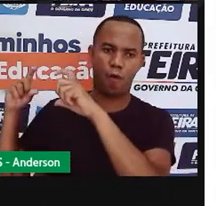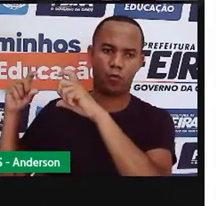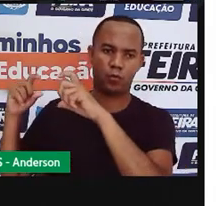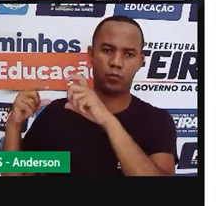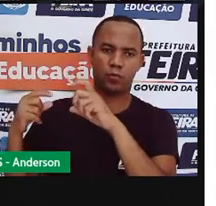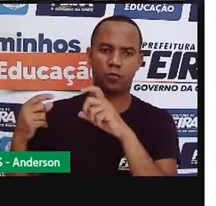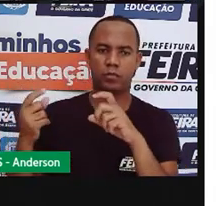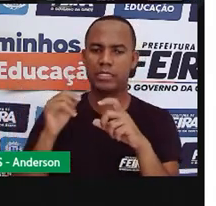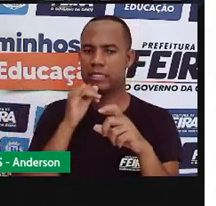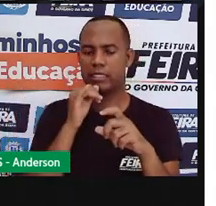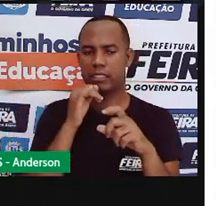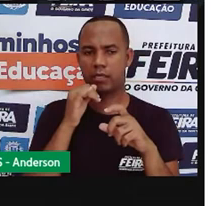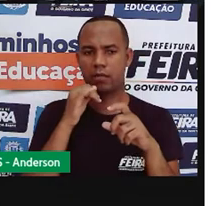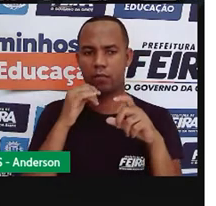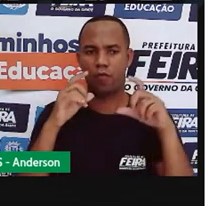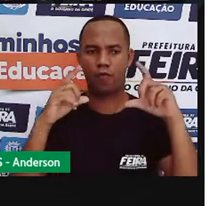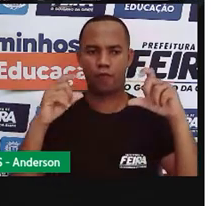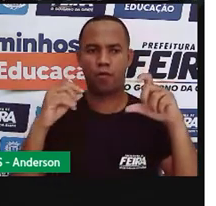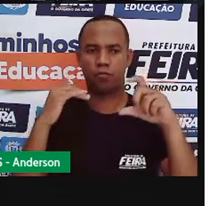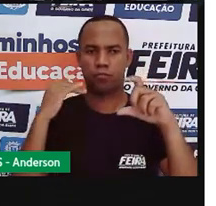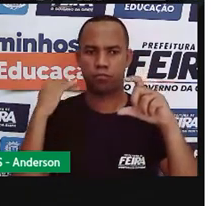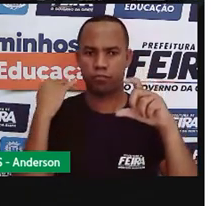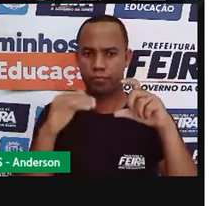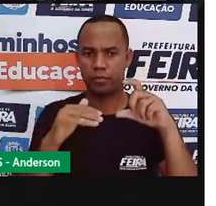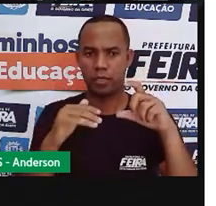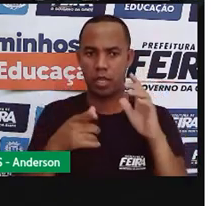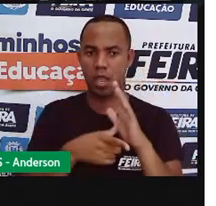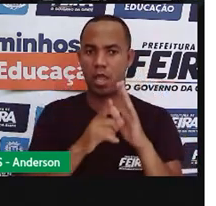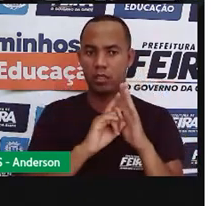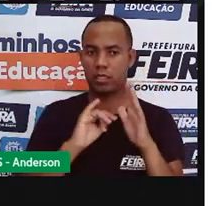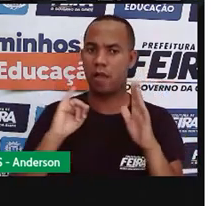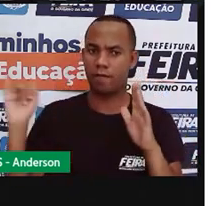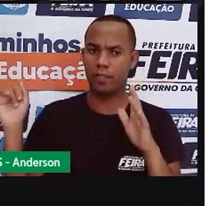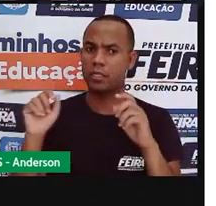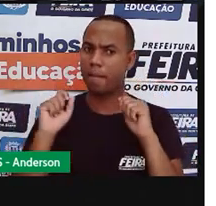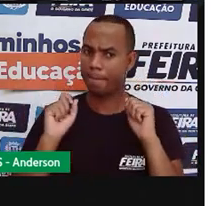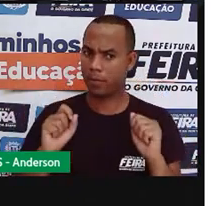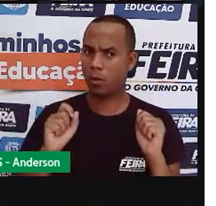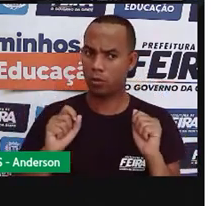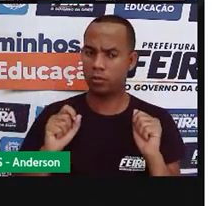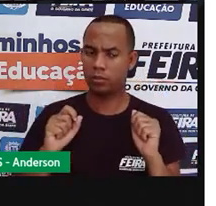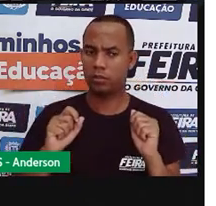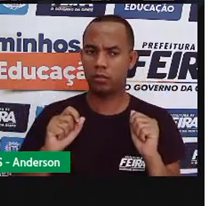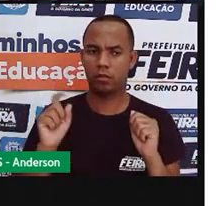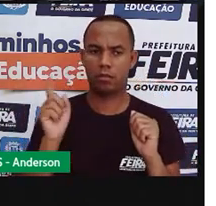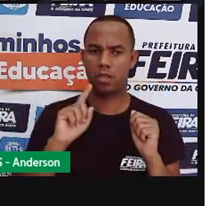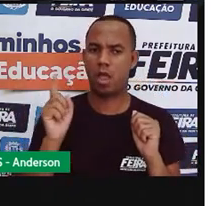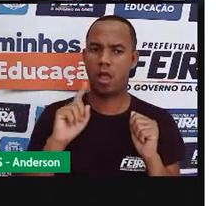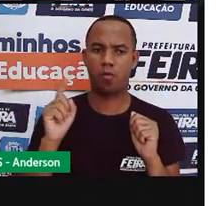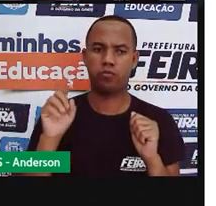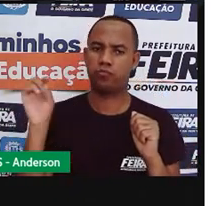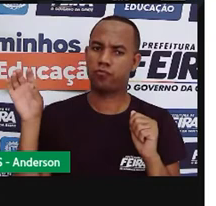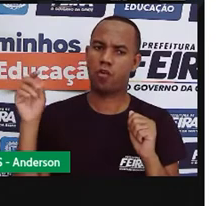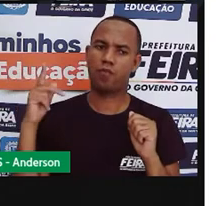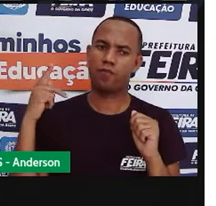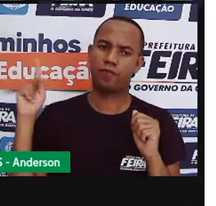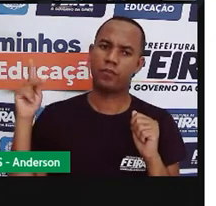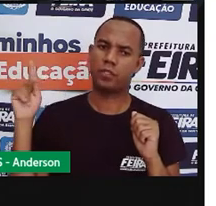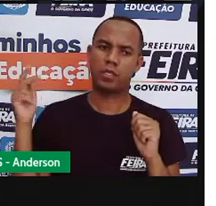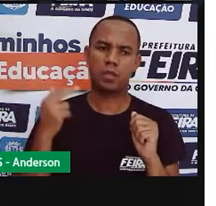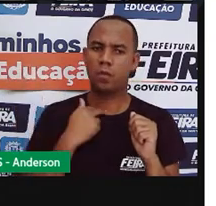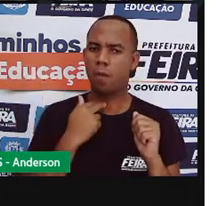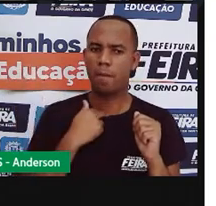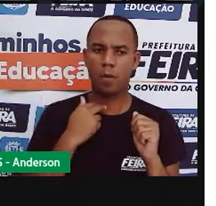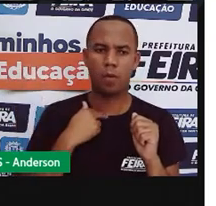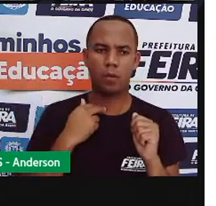para eu postar uma foto dele eu tenho que pedir a ele que ele não autorizar a foto fica só entre nós dois eu não